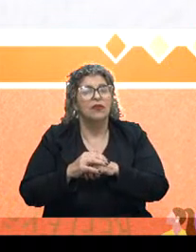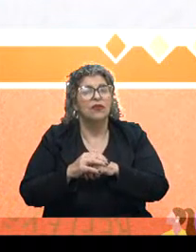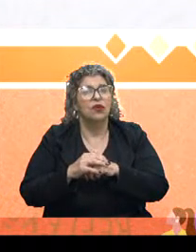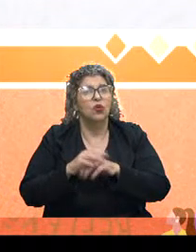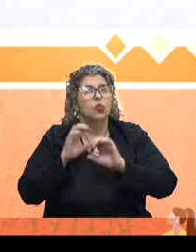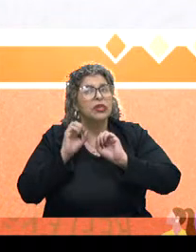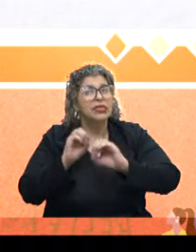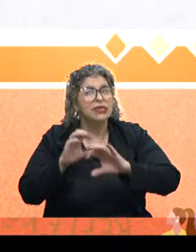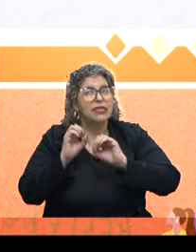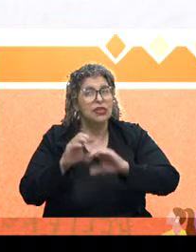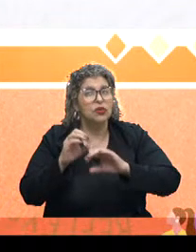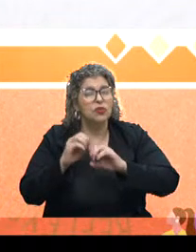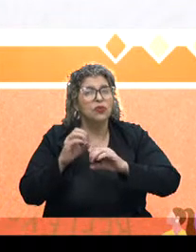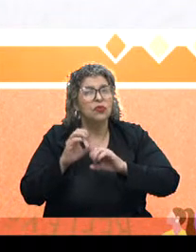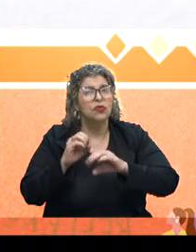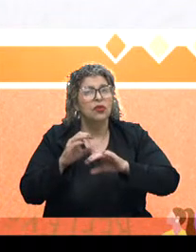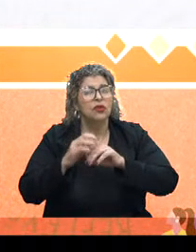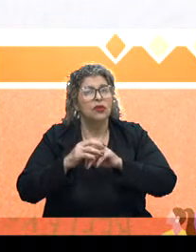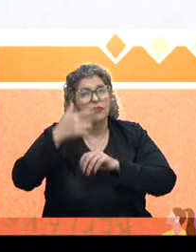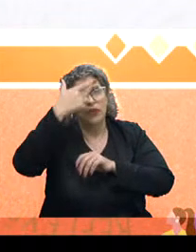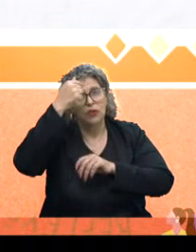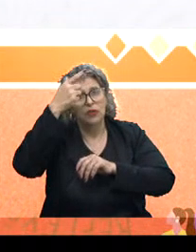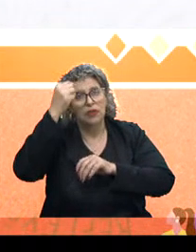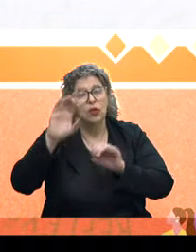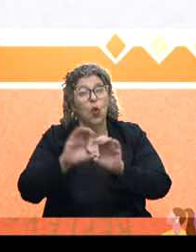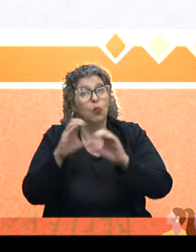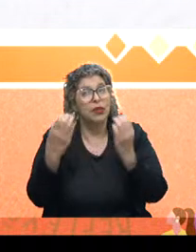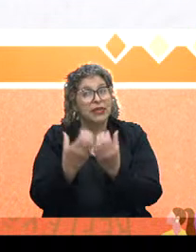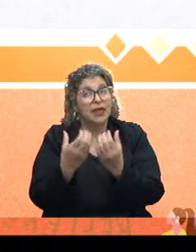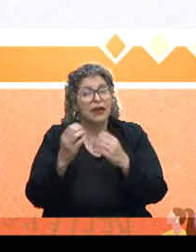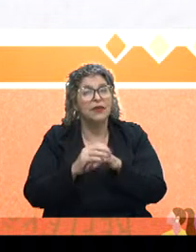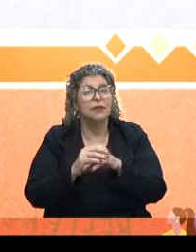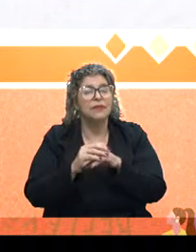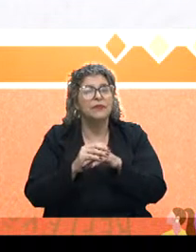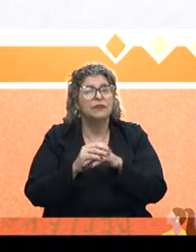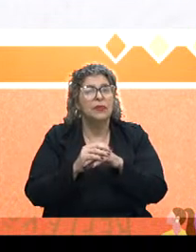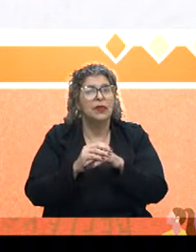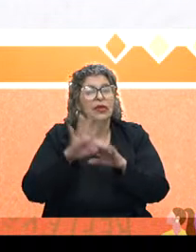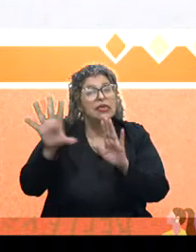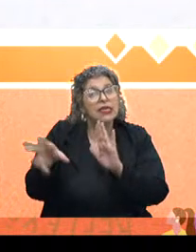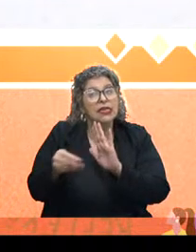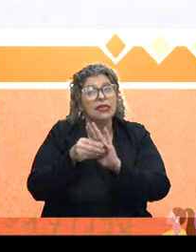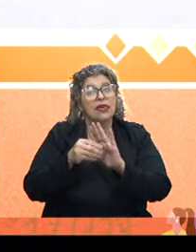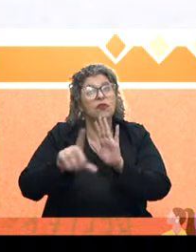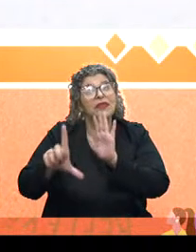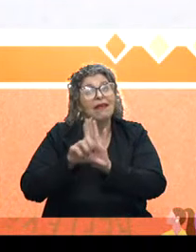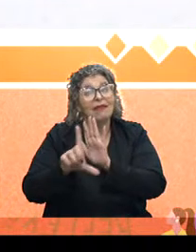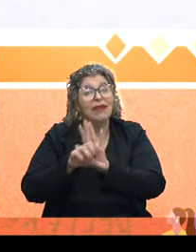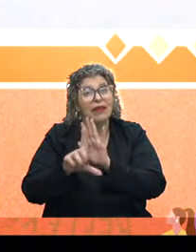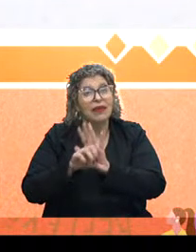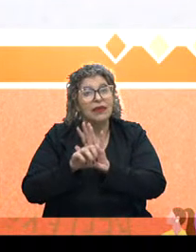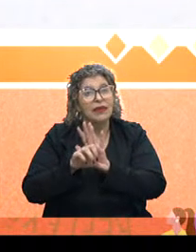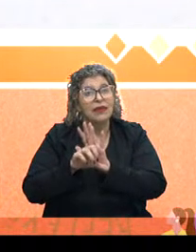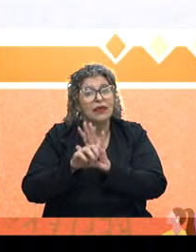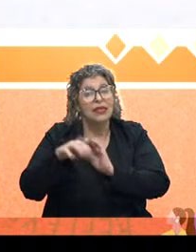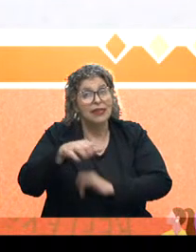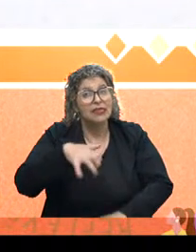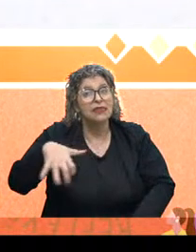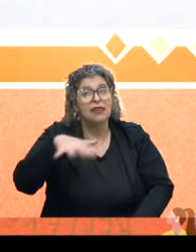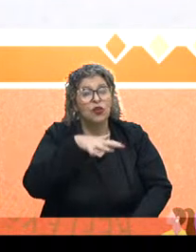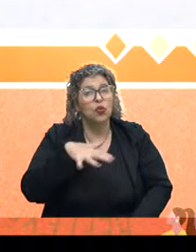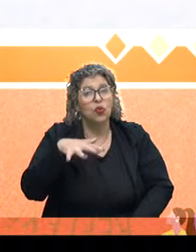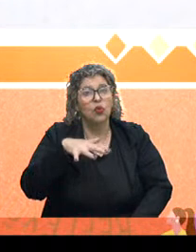ensino superior comunitário são aquelas instituições de ensino superior que se enquadram na legislação do setor